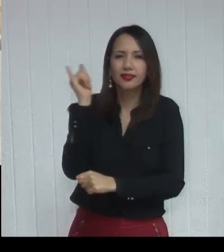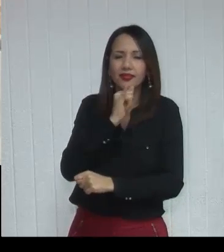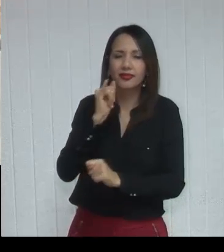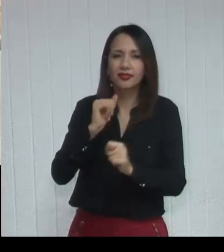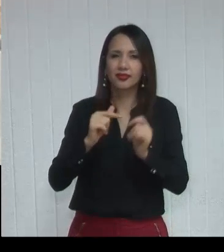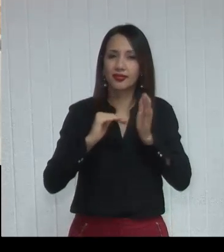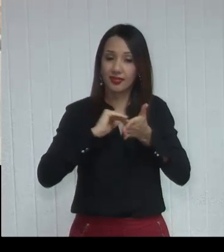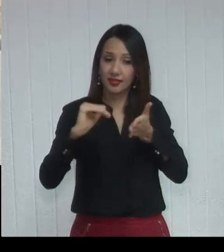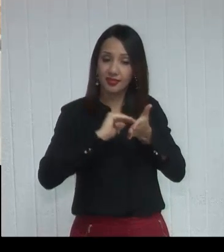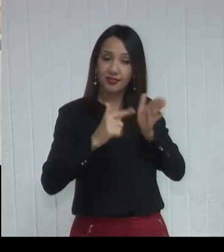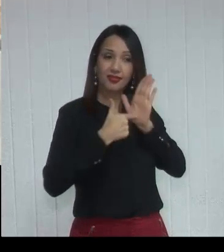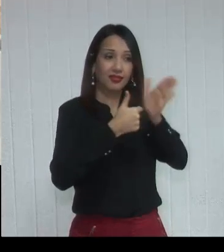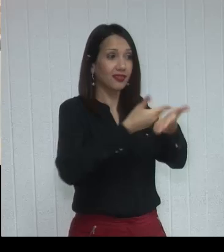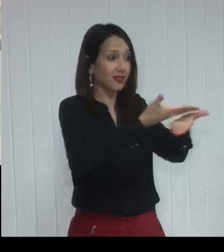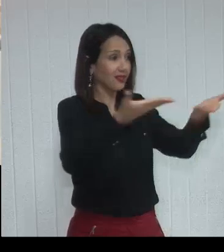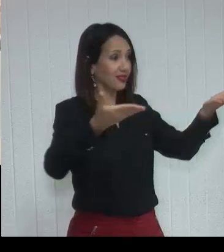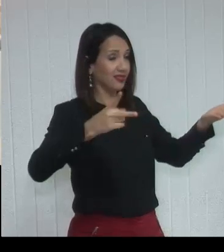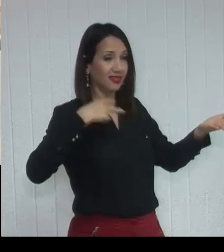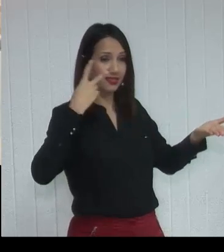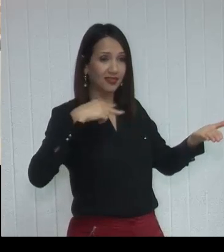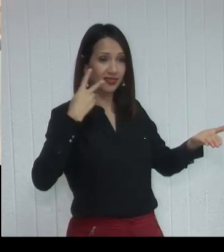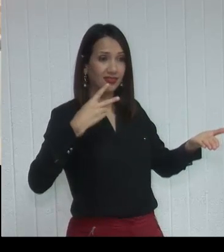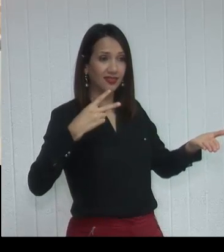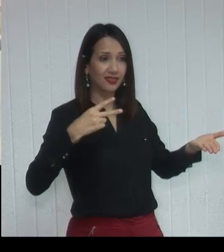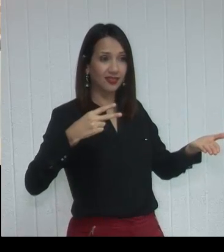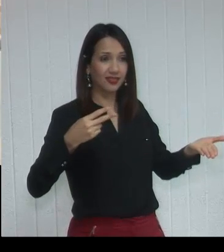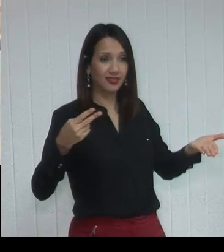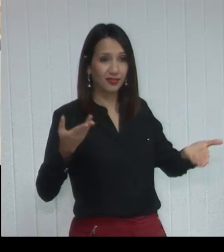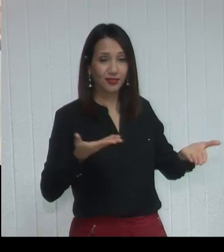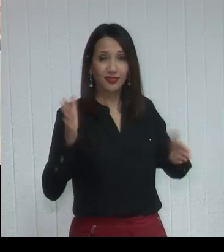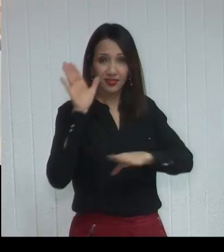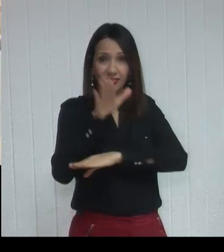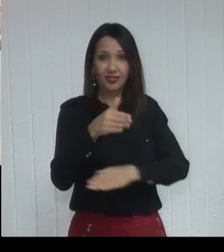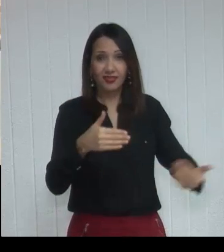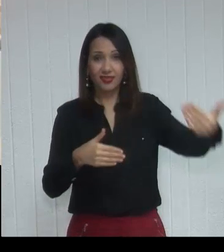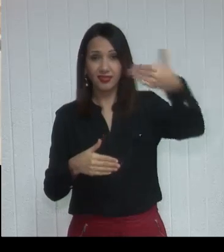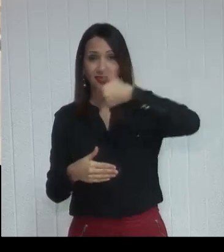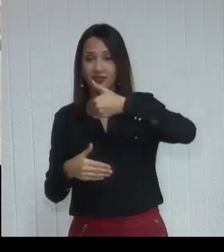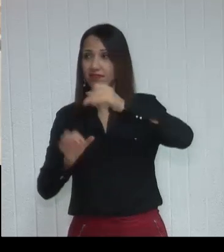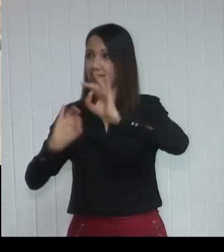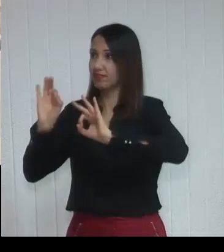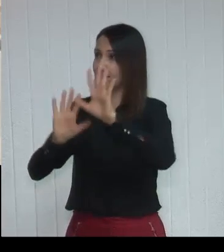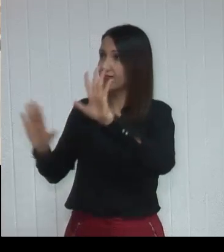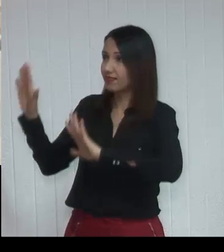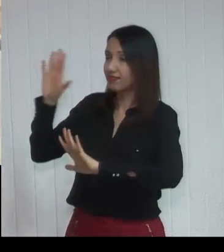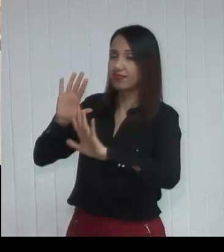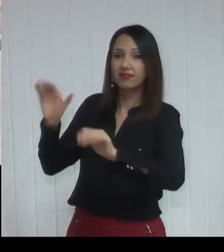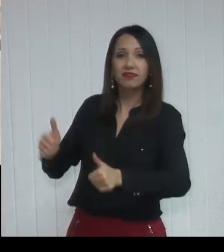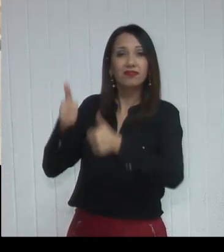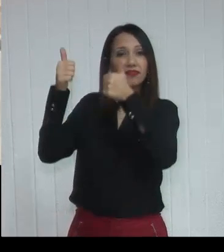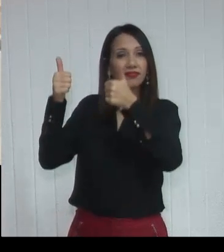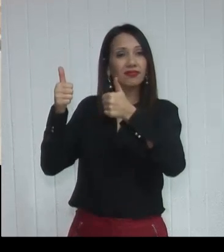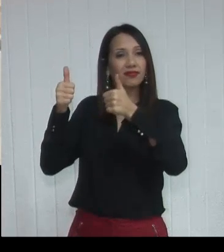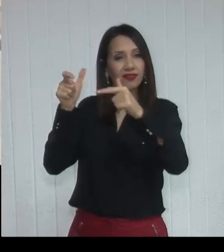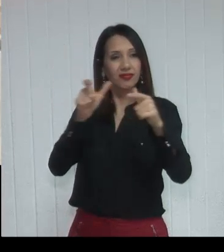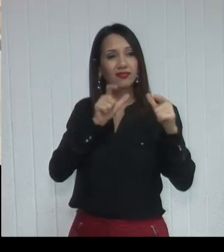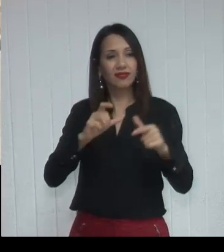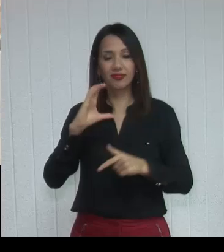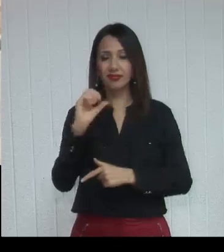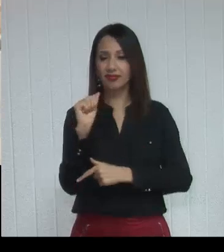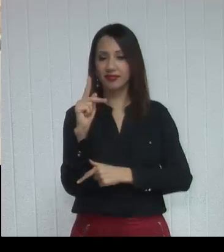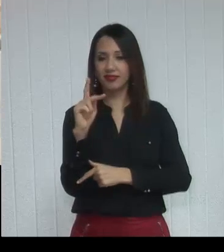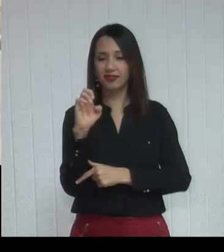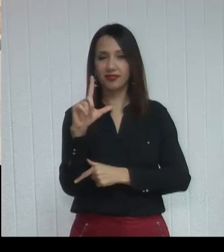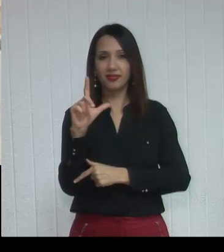creio que hoje apresentou para demais vereadores, eu não pude estar aqui agora à tarde, é toda uma reestruturação de sistema de saúde do bairro da Capela, que, em